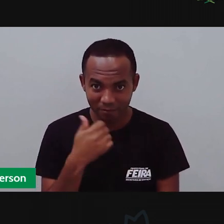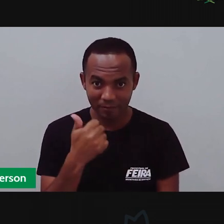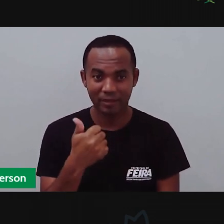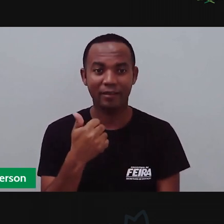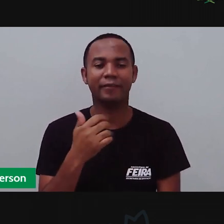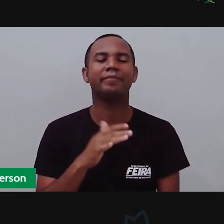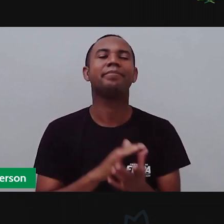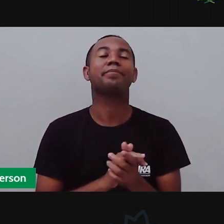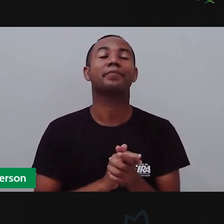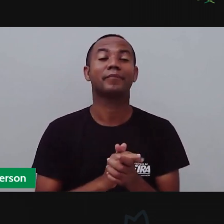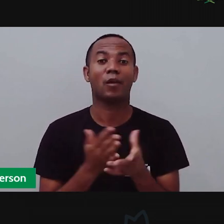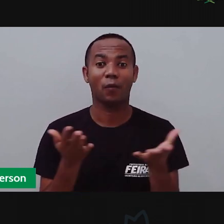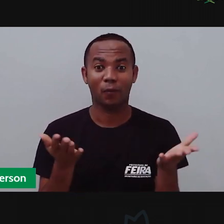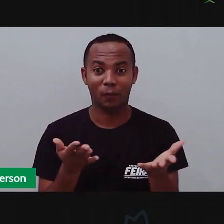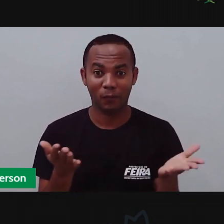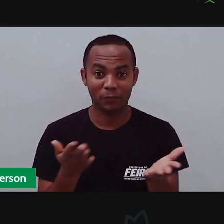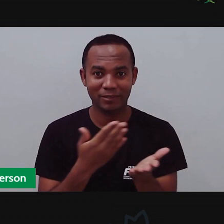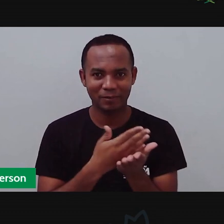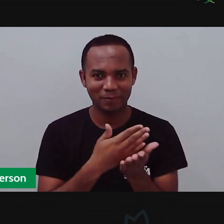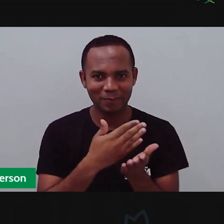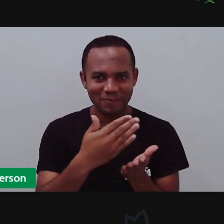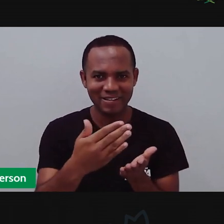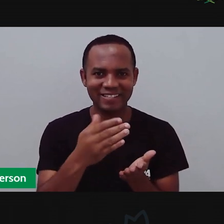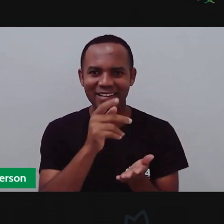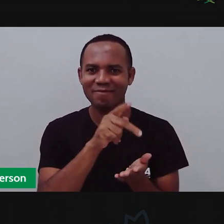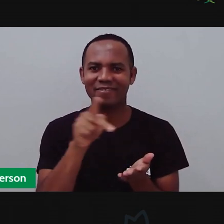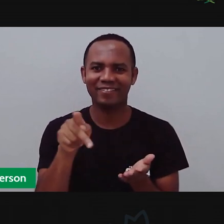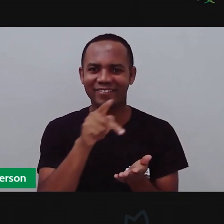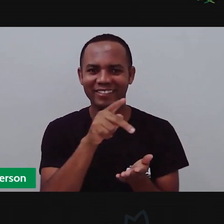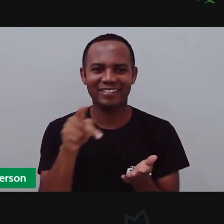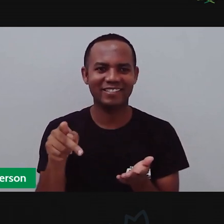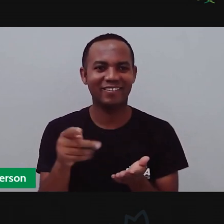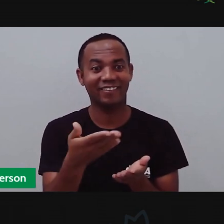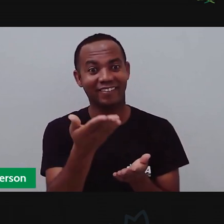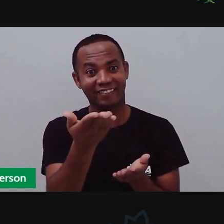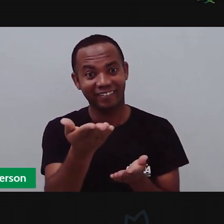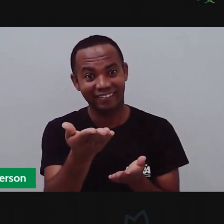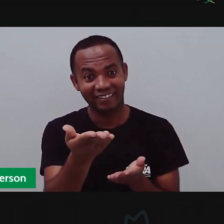mais uma aula de Pró Maria e Anderson!